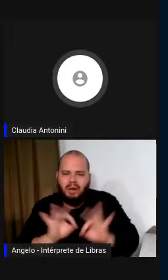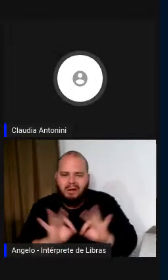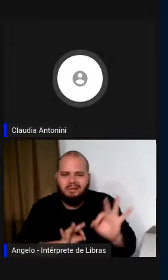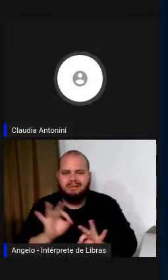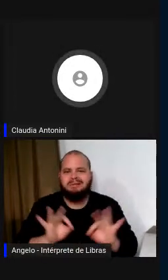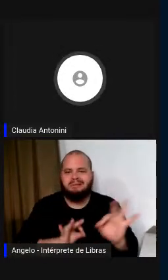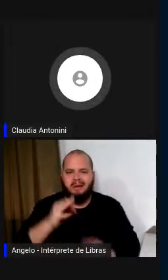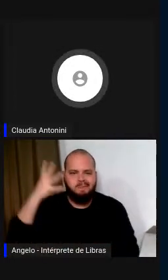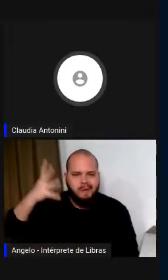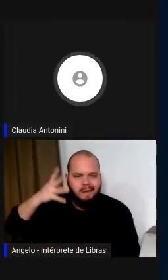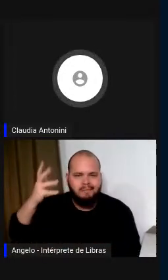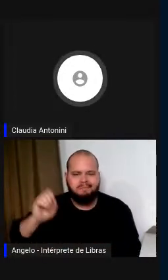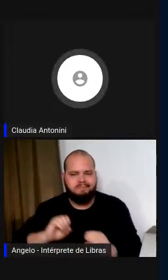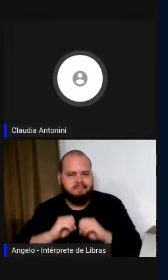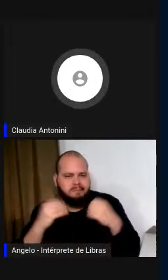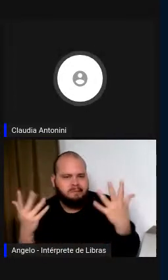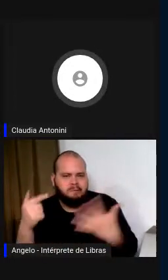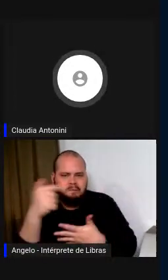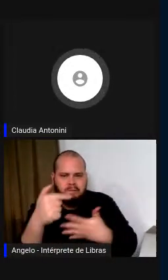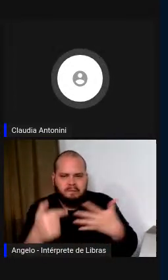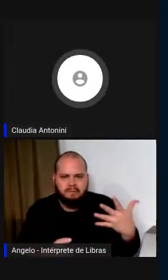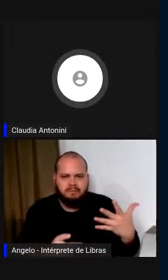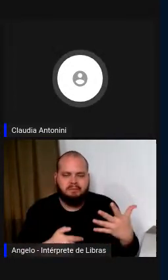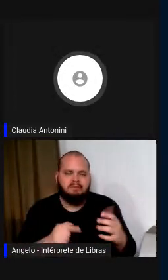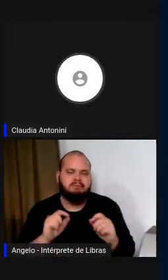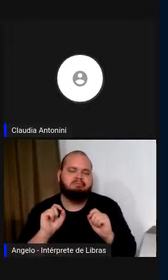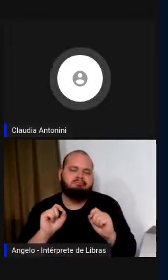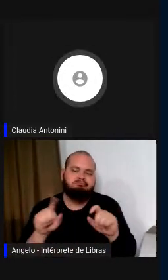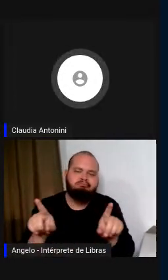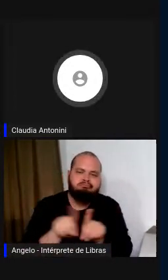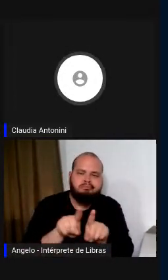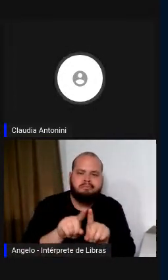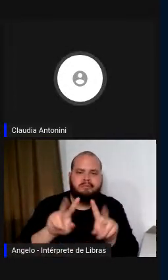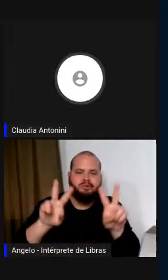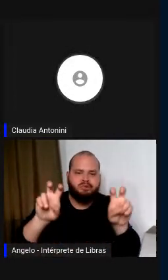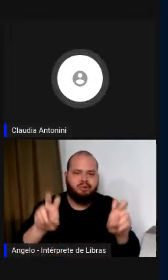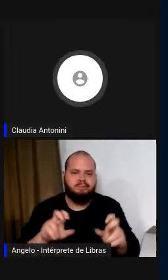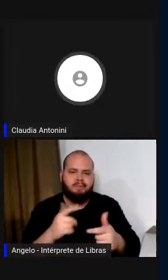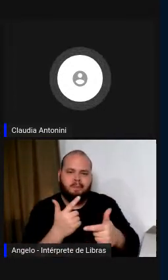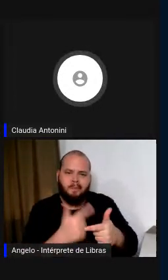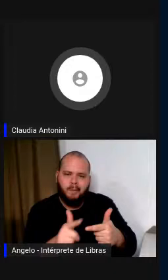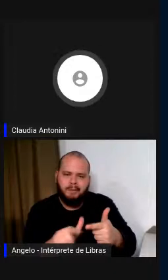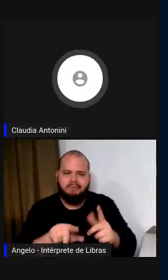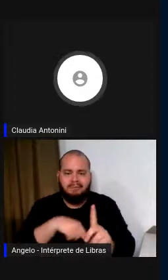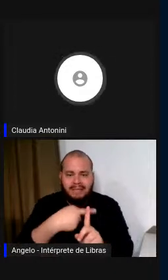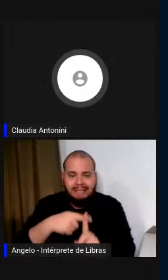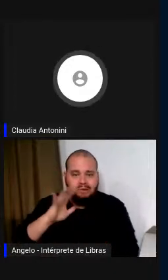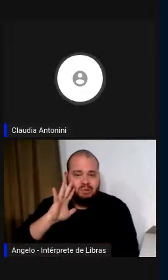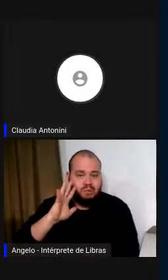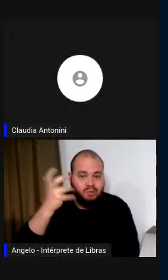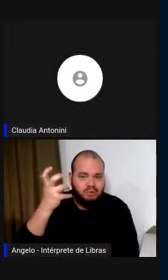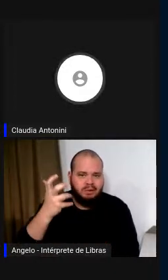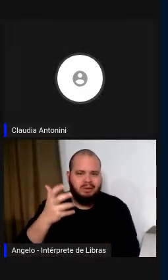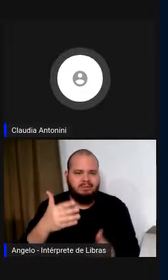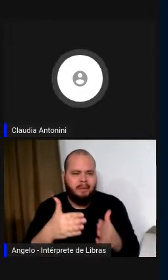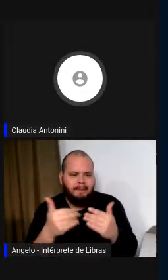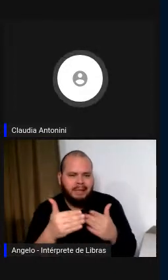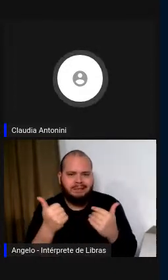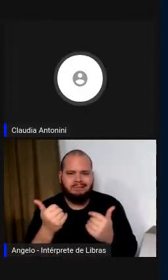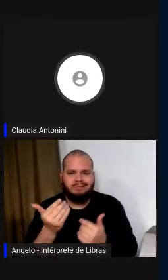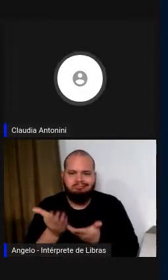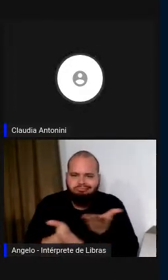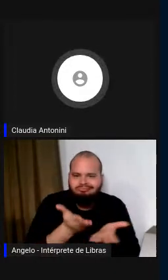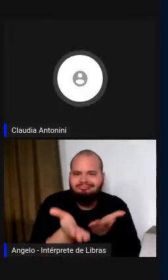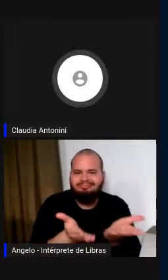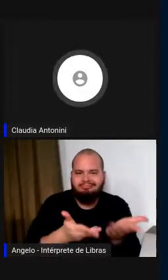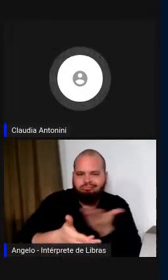encontrar respostas para as perguntas ou colocar junto perguntas e respostas, pedido e oferta, o que a